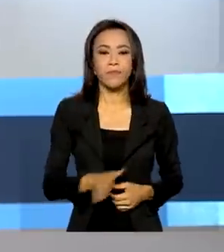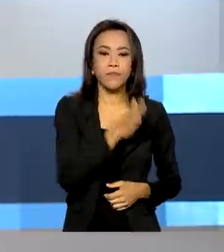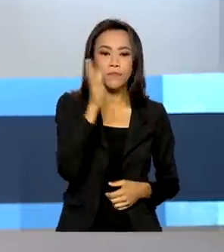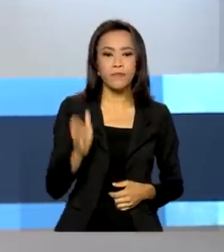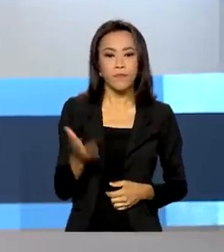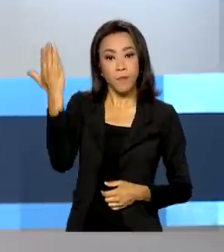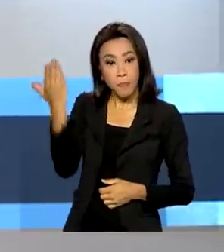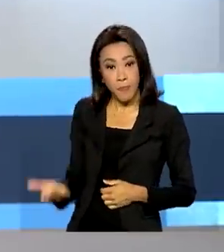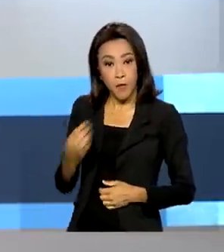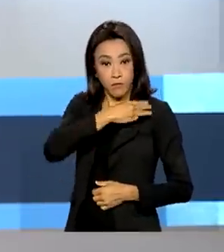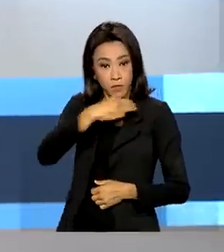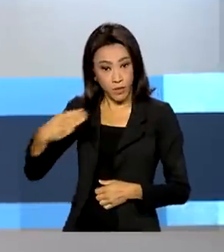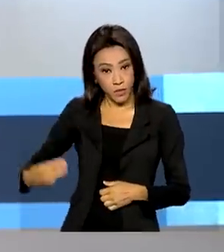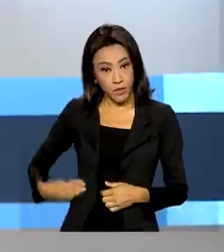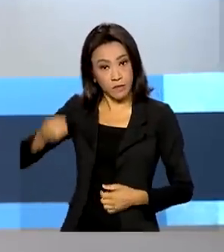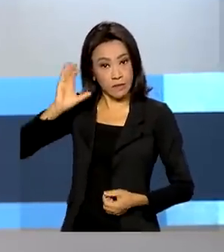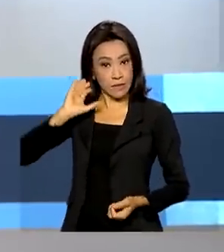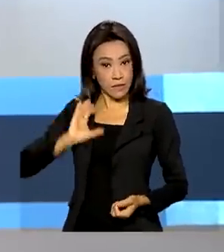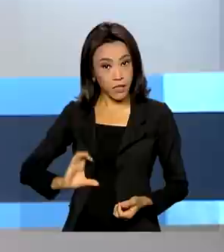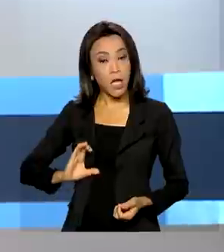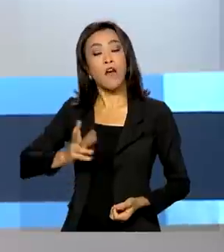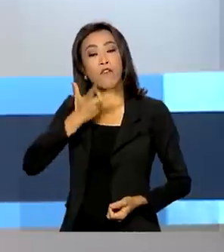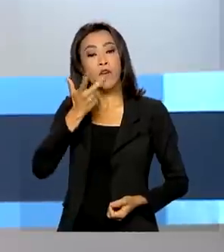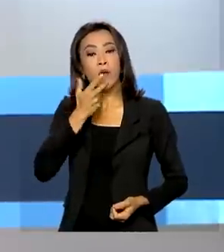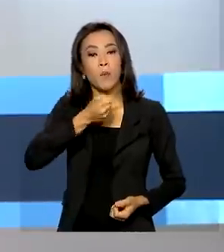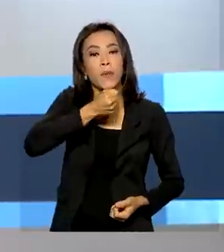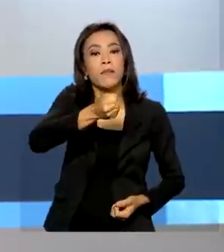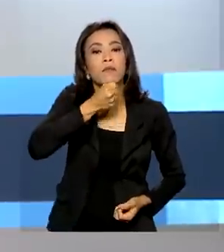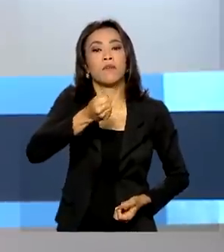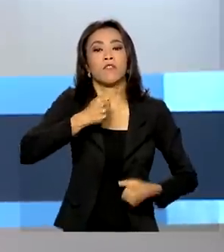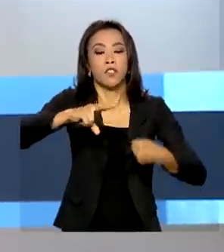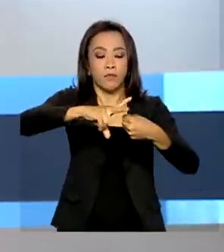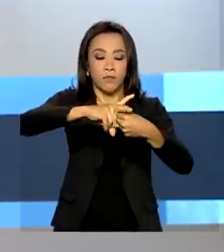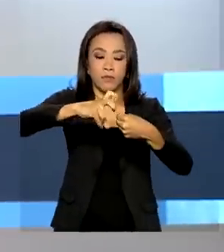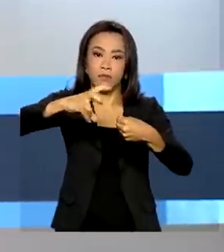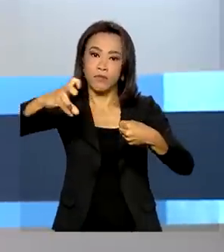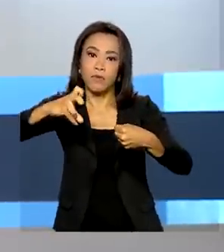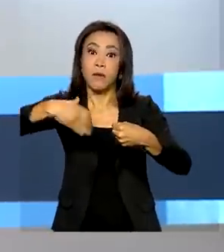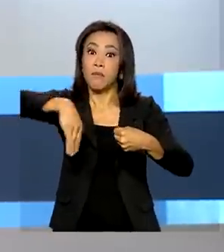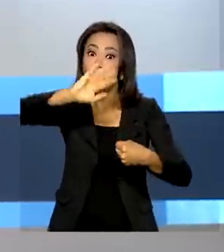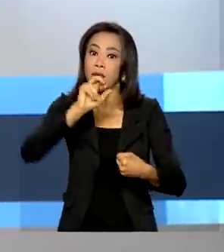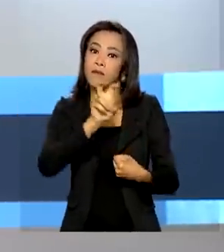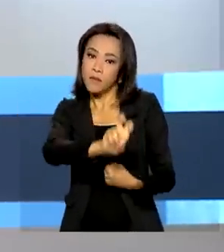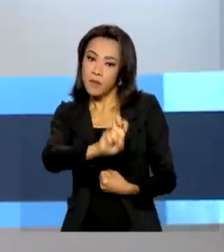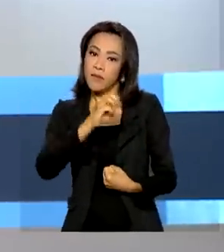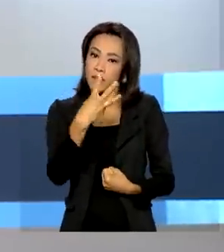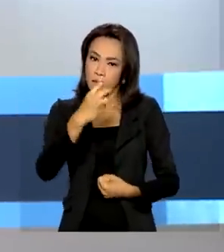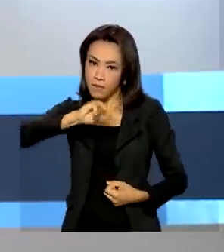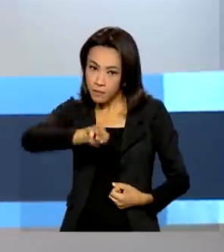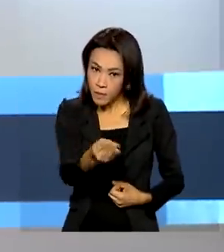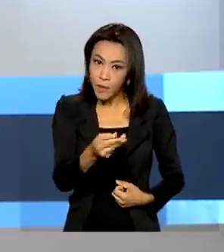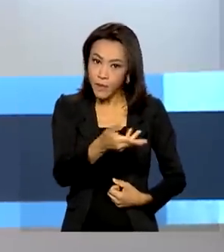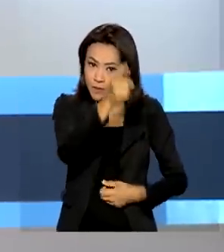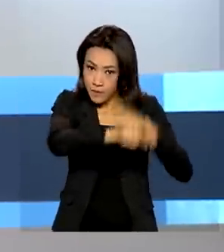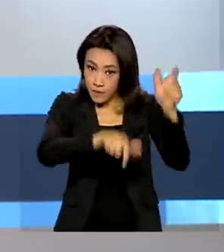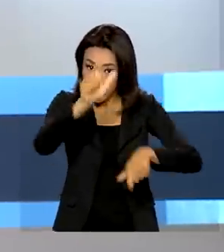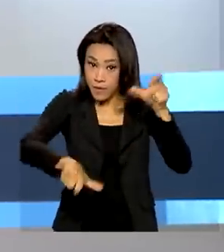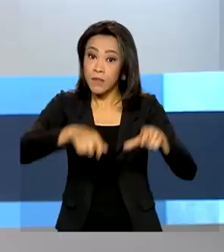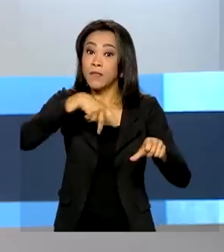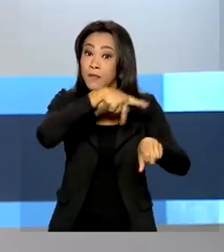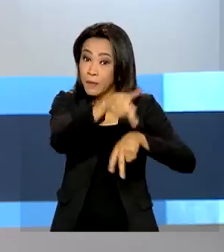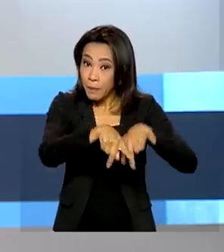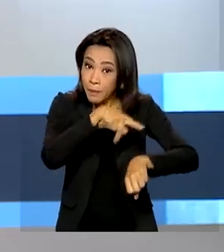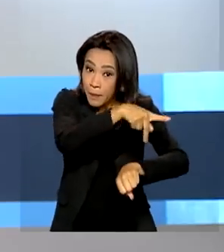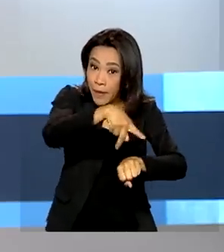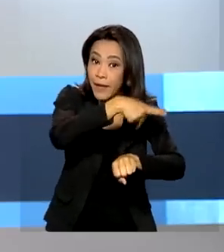ministro da Cidadania afirmou ao Programa de Rádio à Voz do Brasil que mais de 53 milhões de pessoas no país são